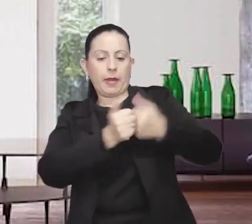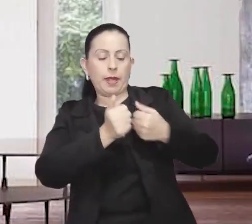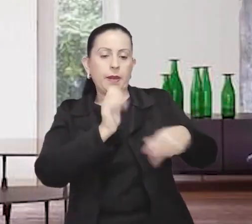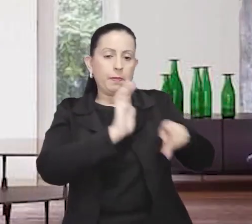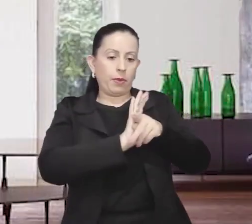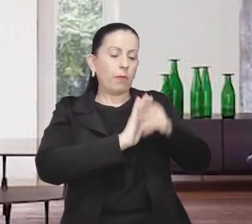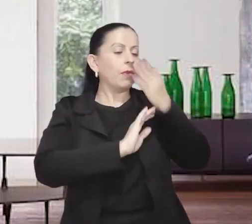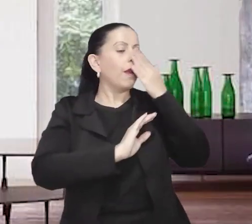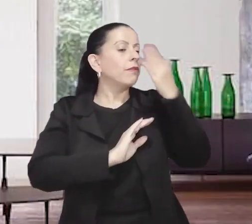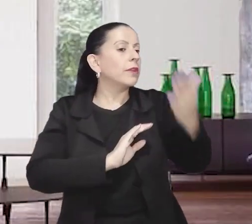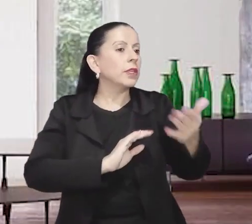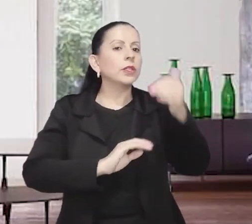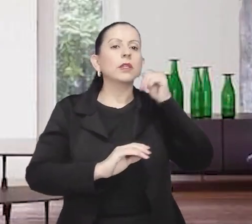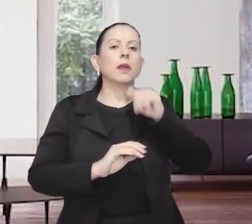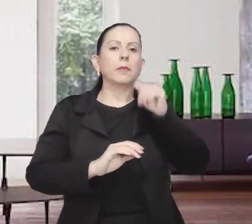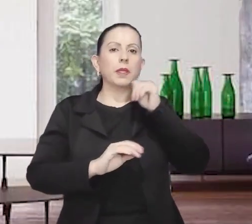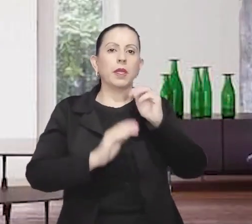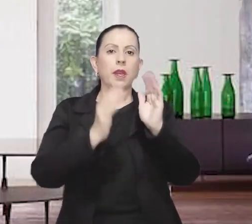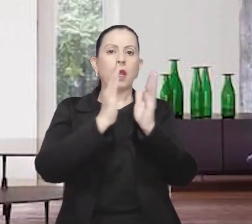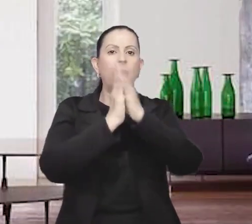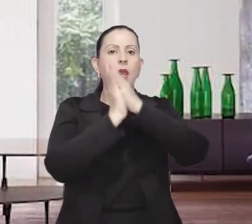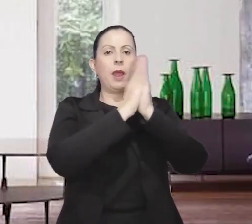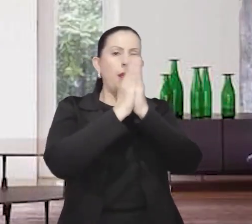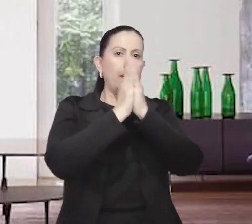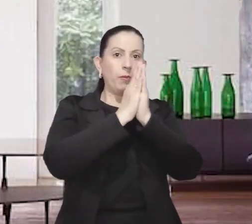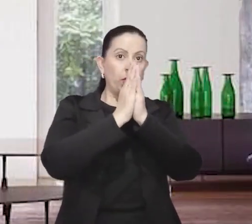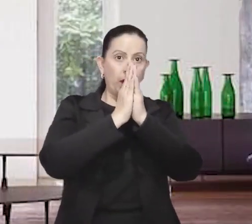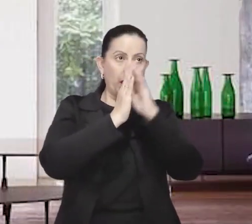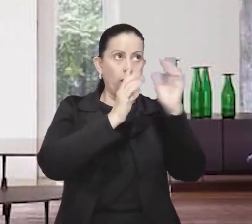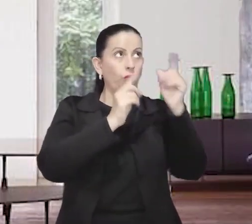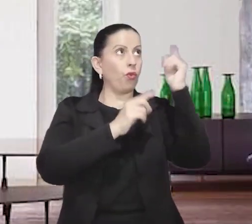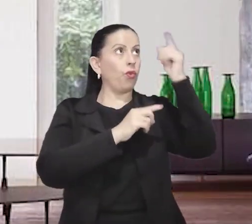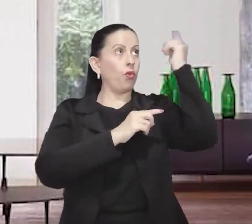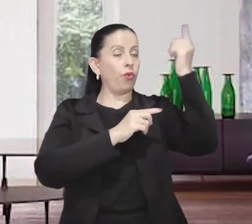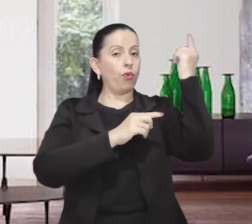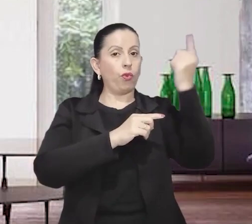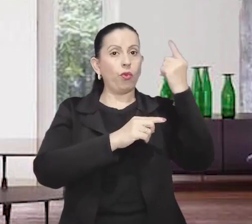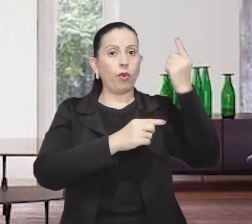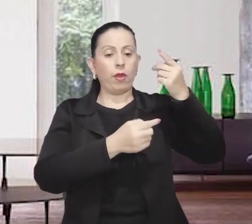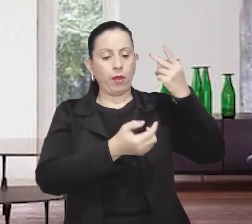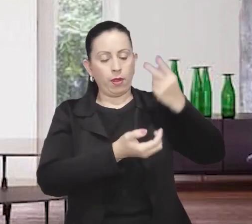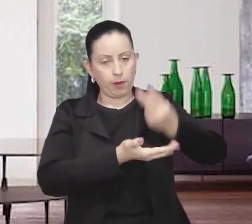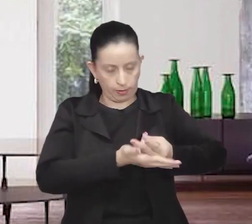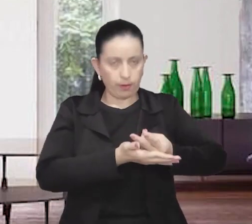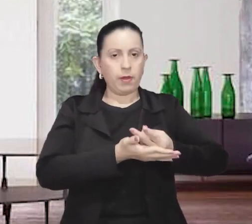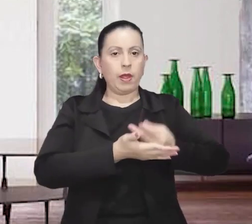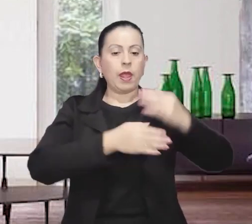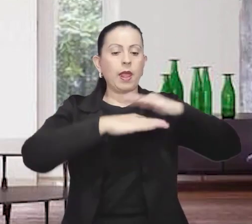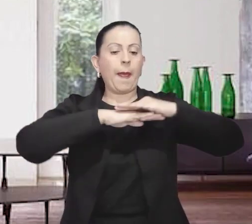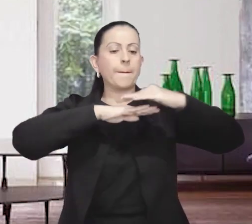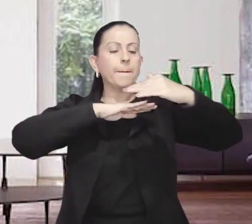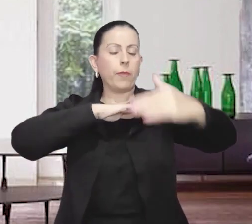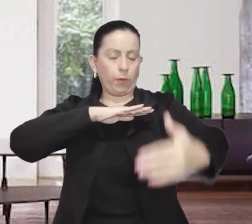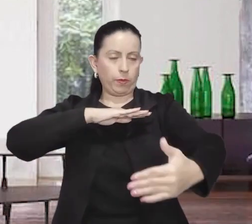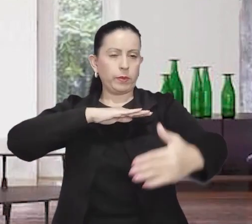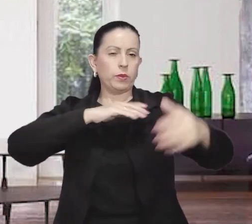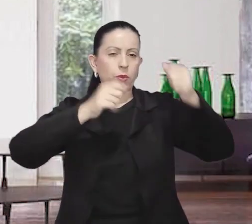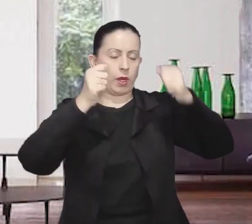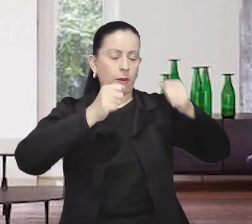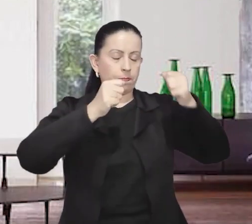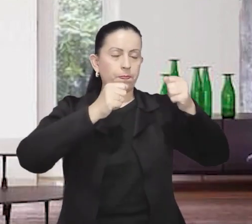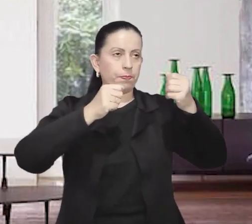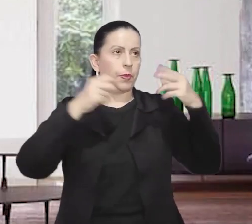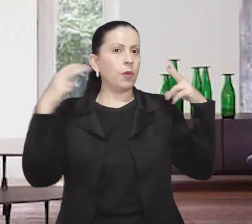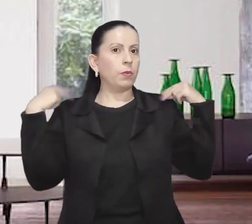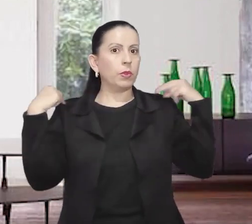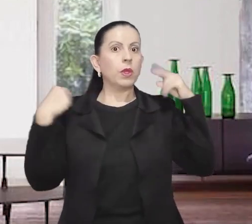A boneca de pano que foi lançada ao alto gira e cai sobre o capô. O motorista olha para a